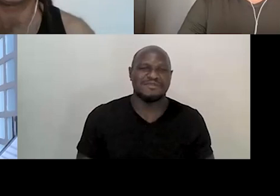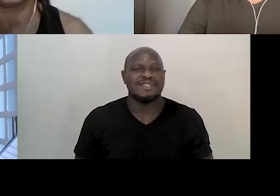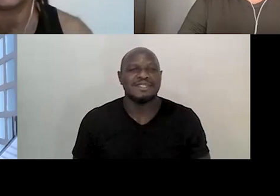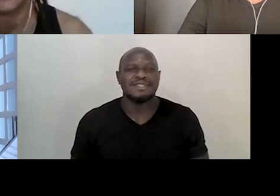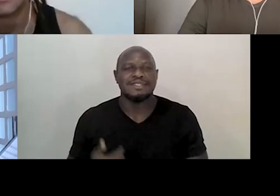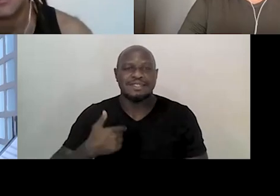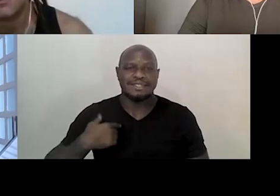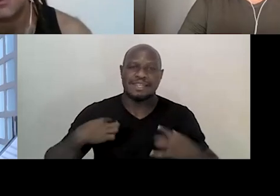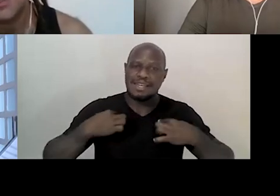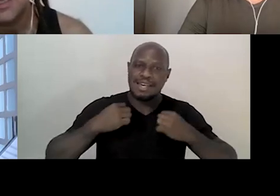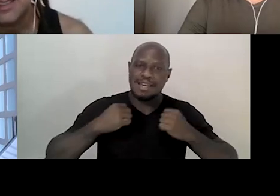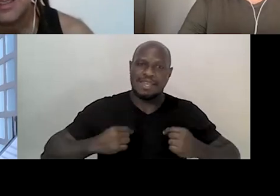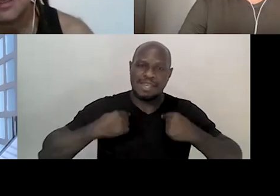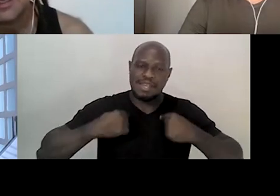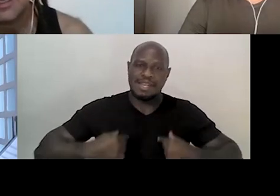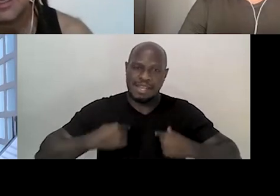estou de camiseta regata,